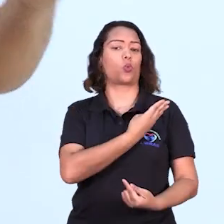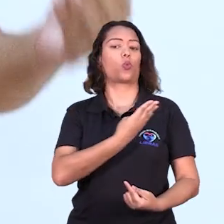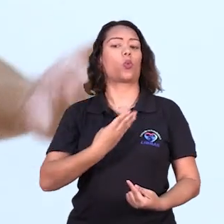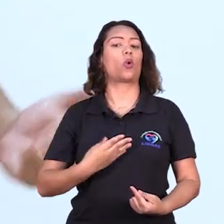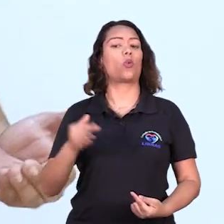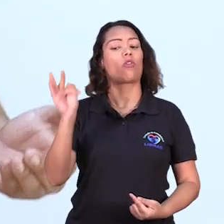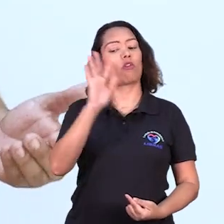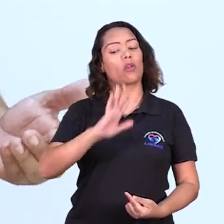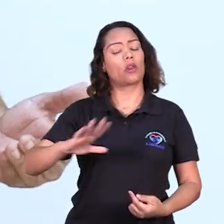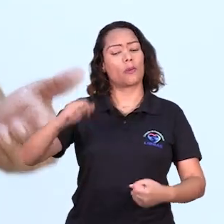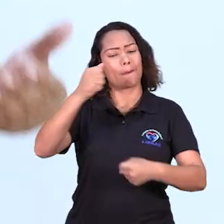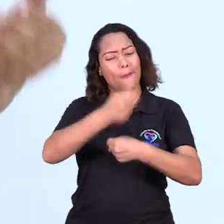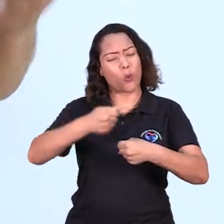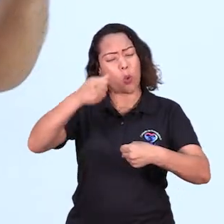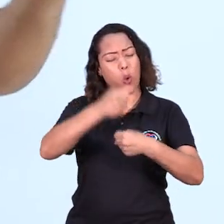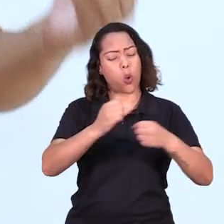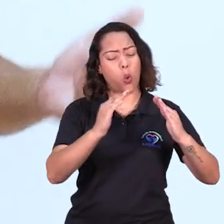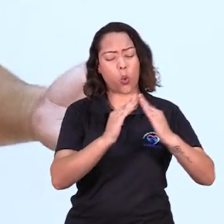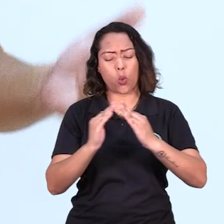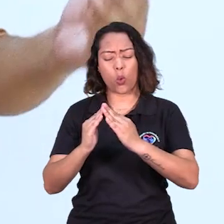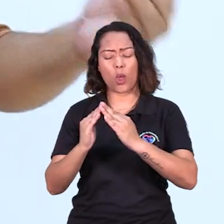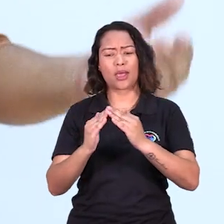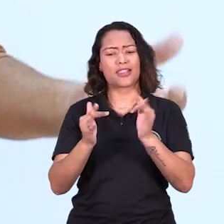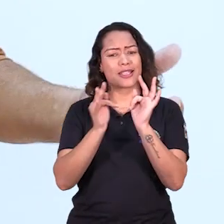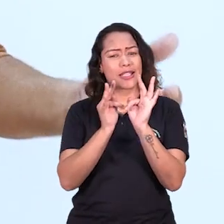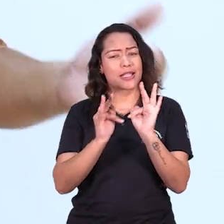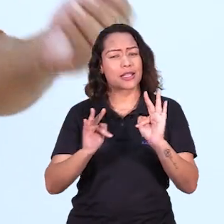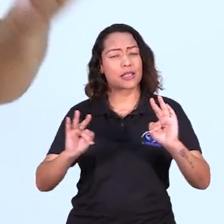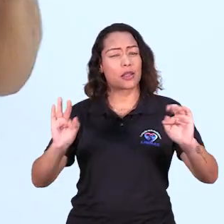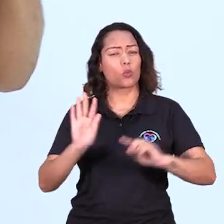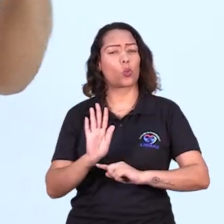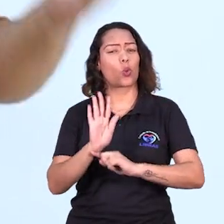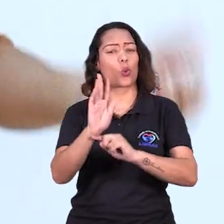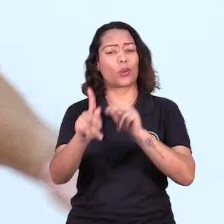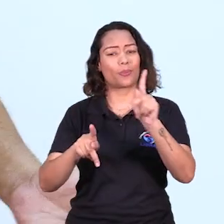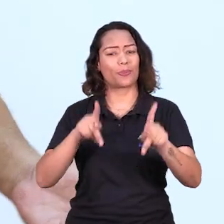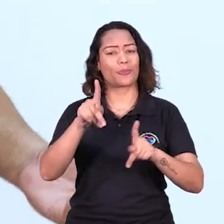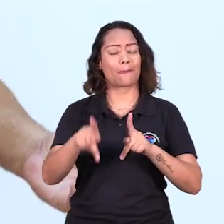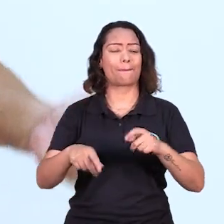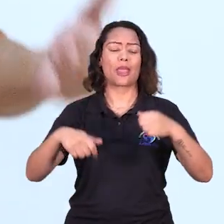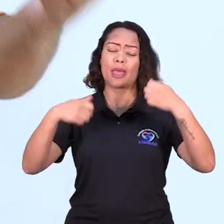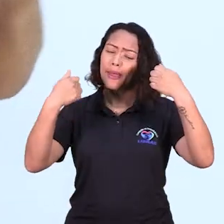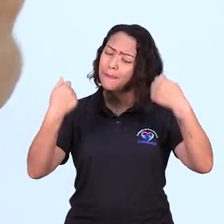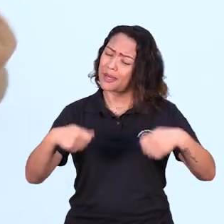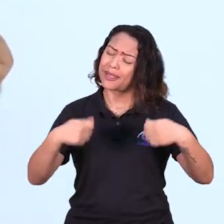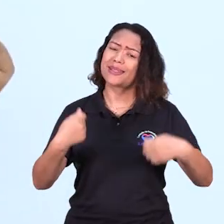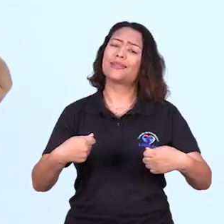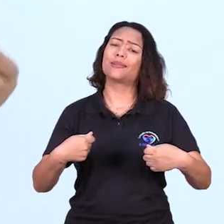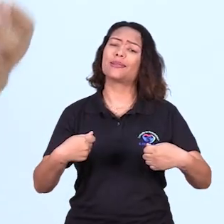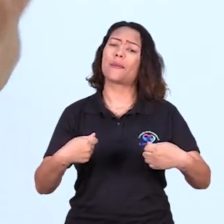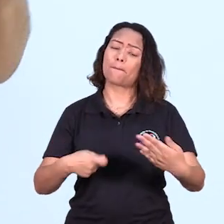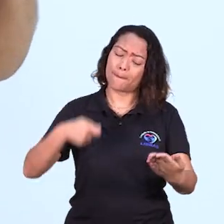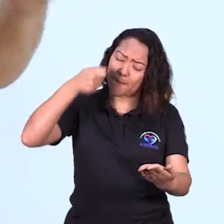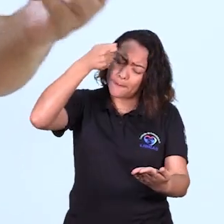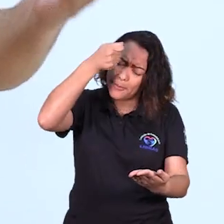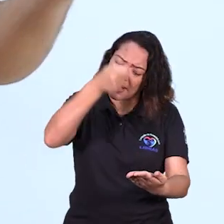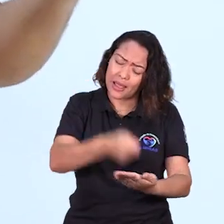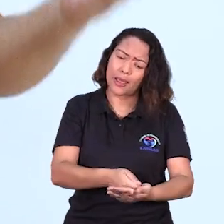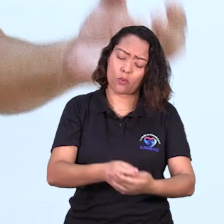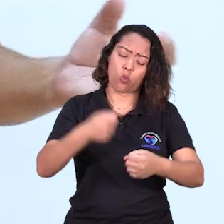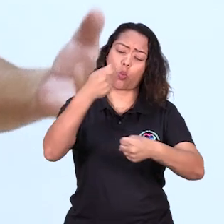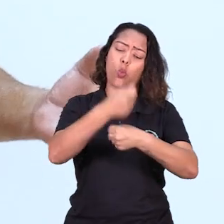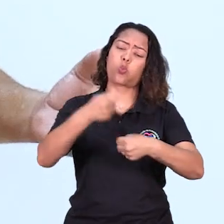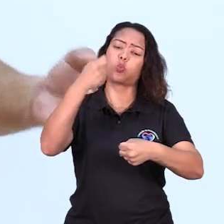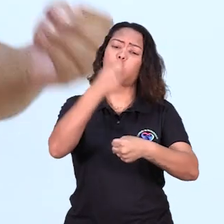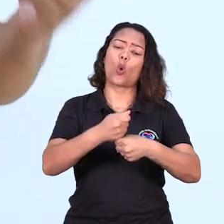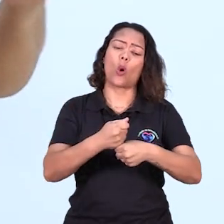que quando o governo federal faz moradia popular para as pessoas, ele também tenha a